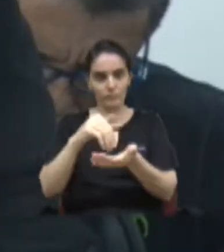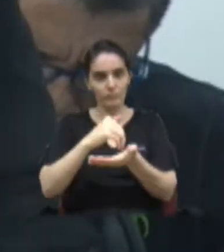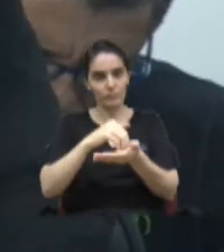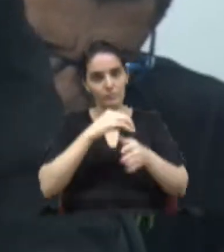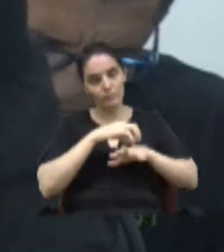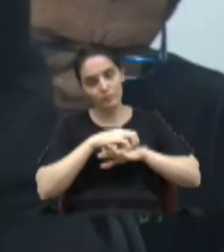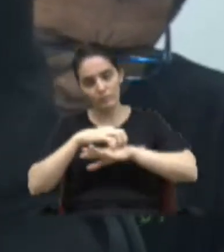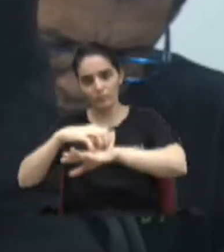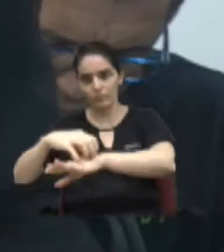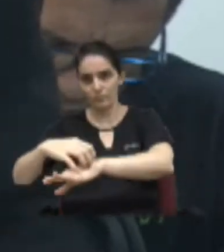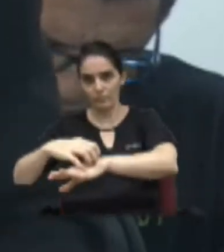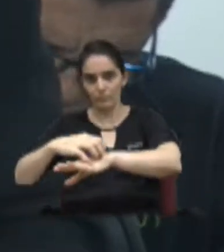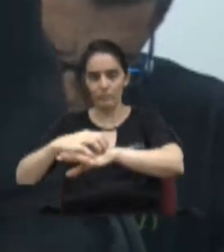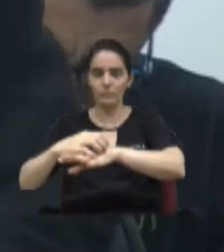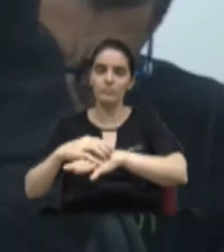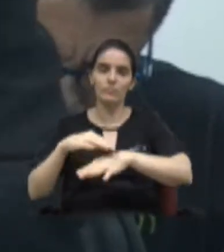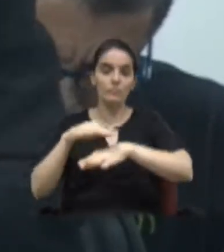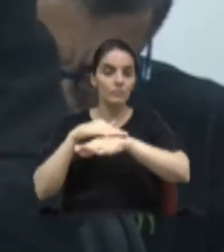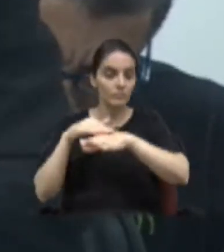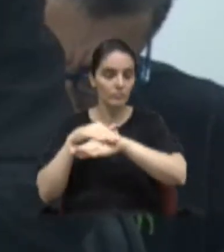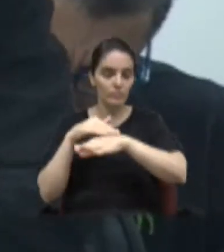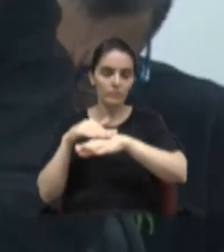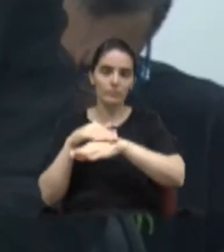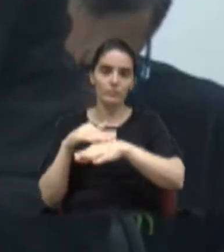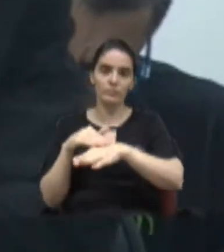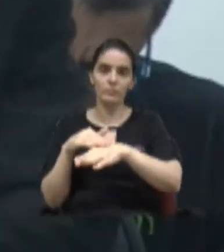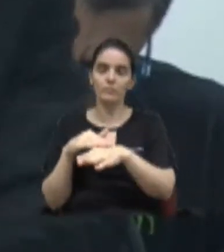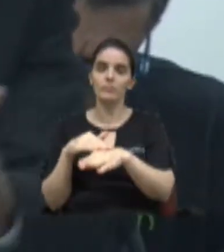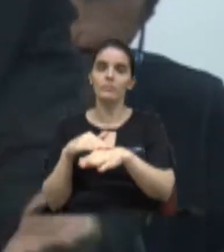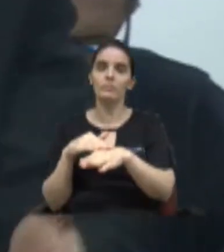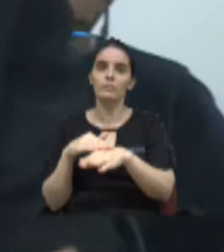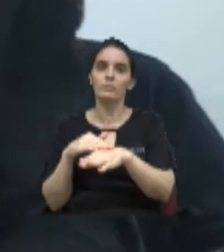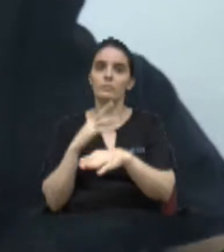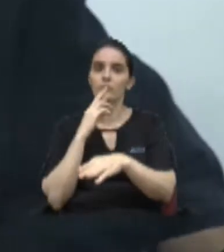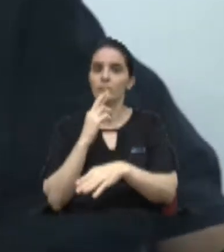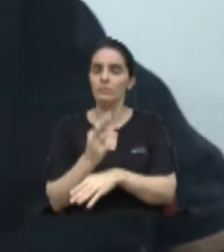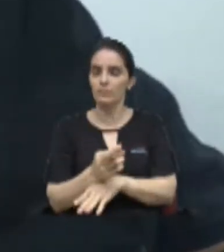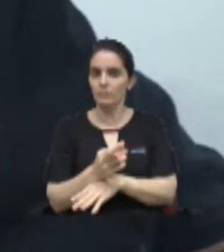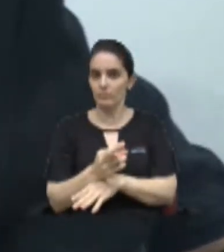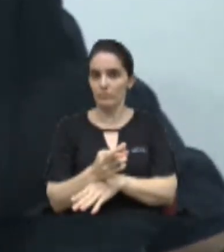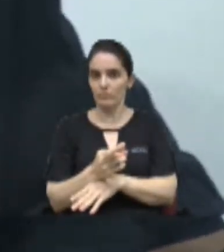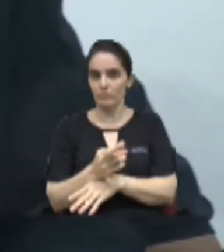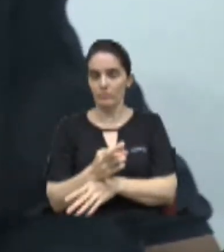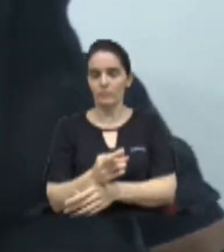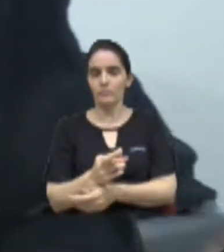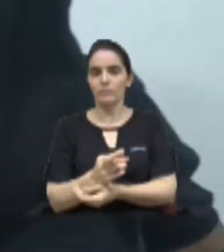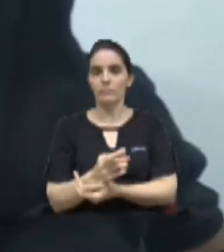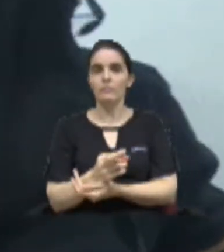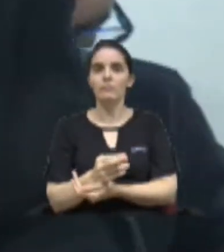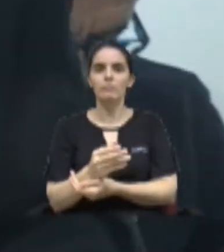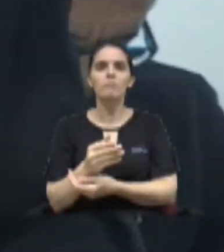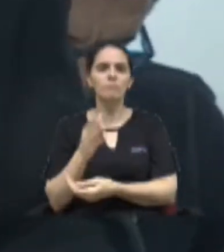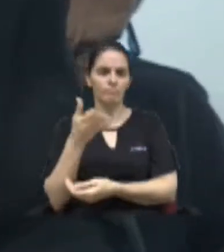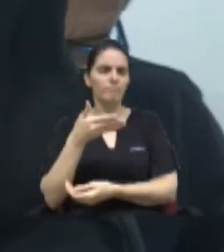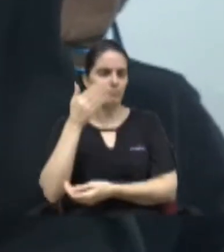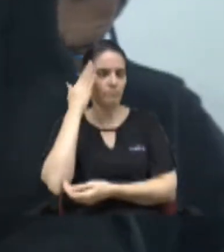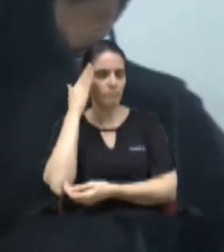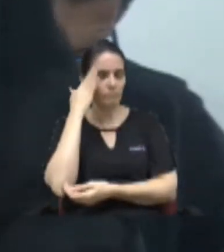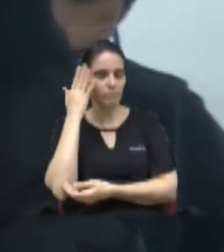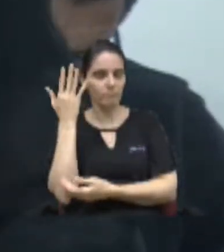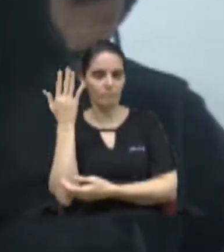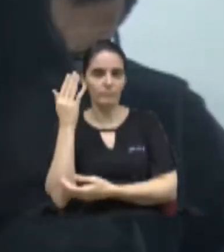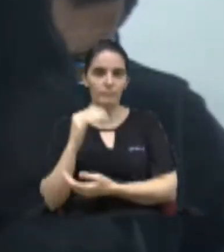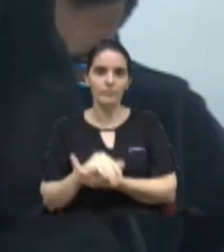urbana para poder ouvir, mas acredito que a resposta que ele vai nos dar nós já recebemos no dia de hoje.